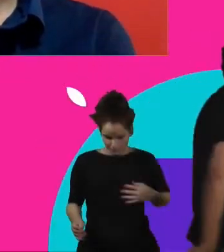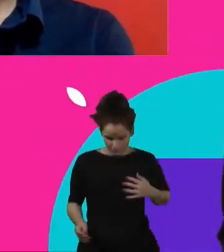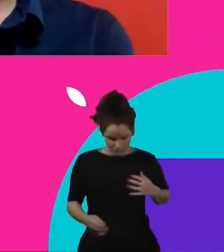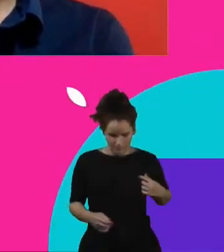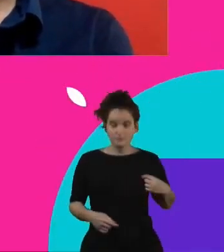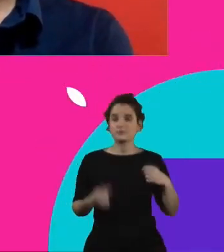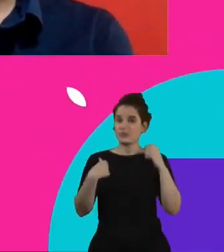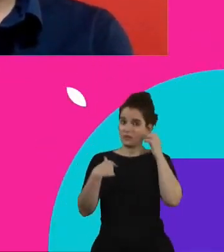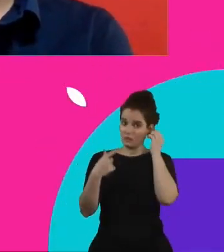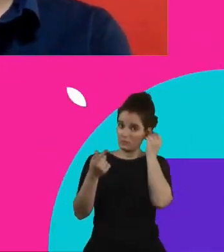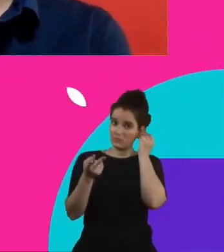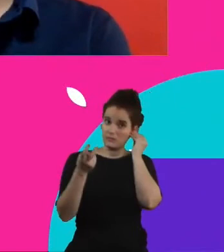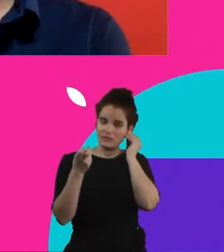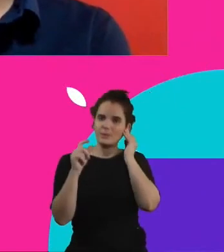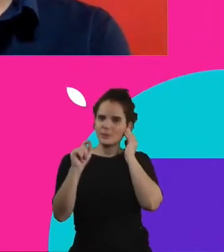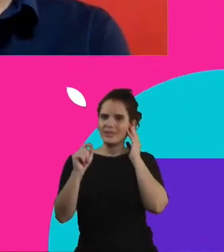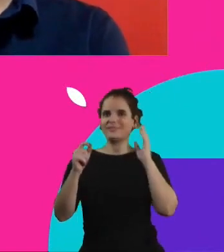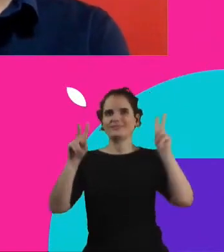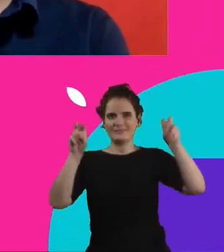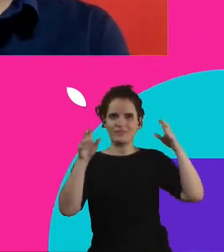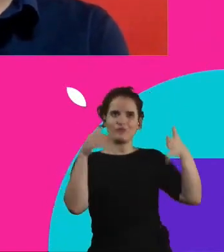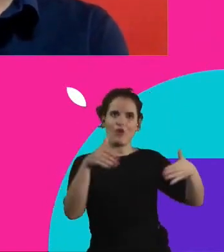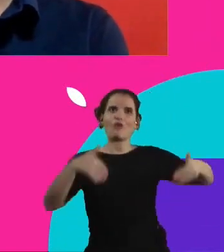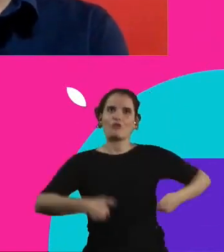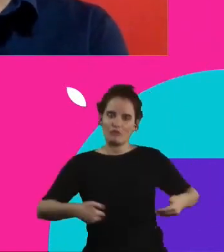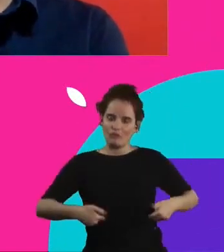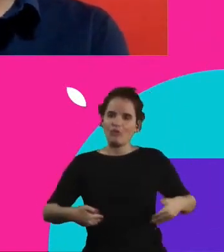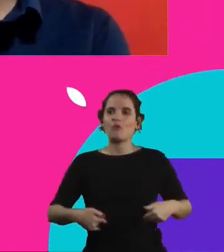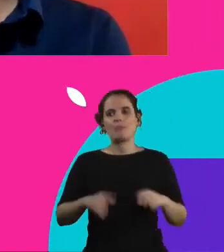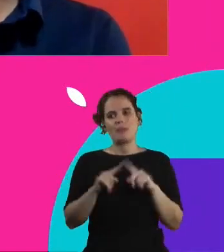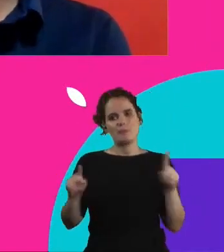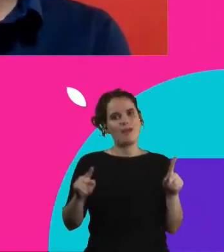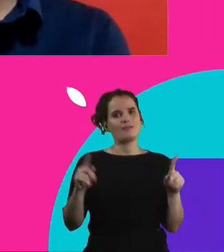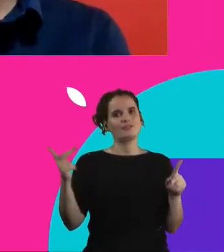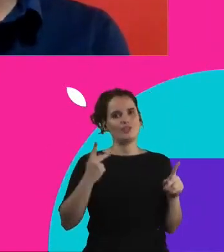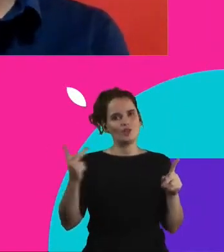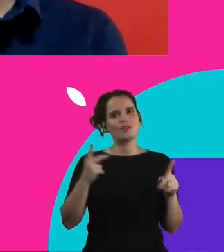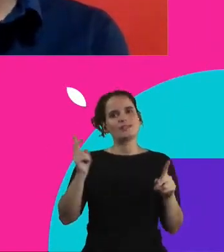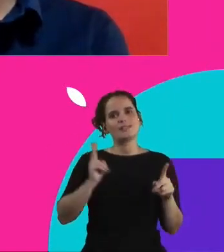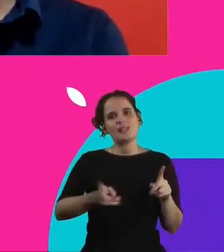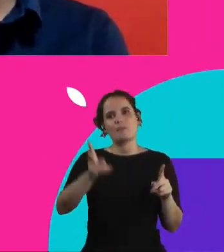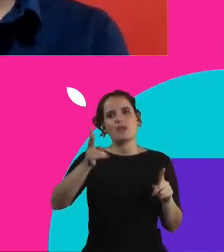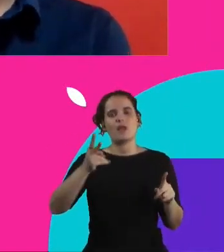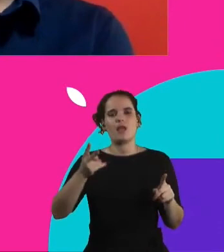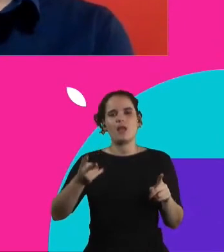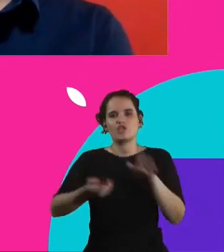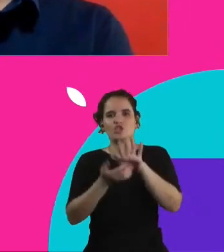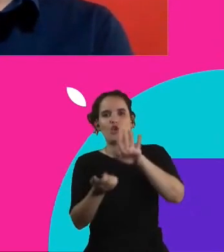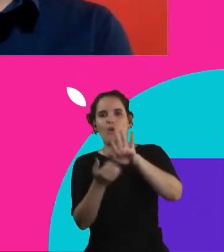eu vejo que a gente foi acabando falando mais da fome mas eu acho que nós dois também trabalhamos com desperdício do alimentos